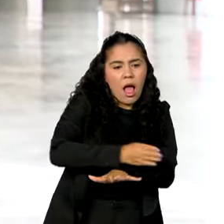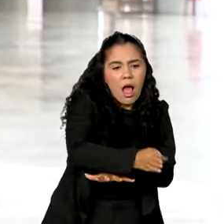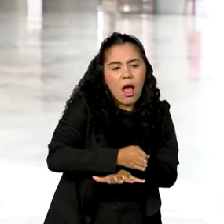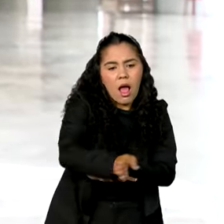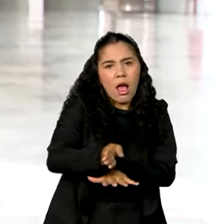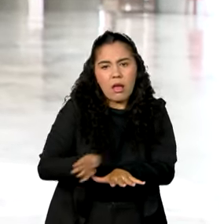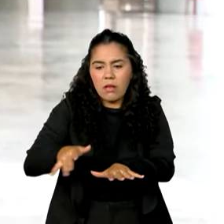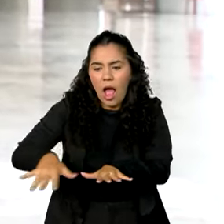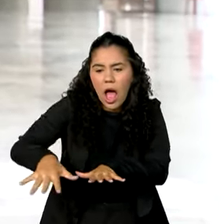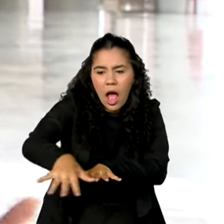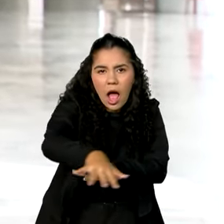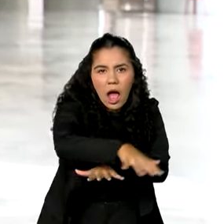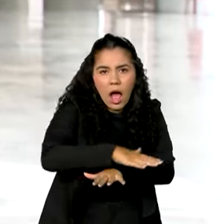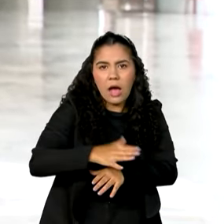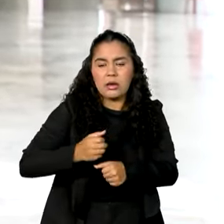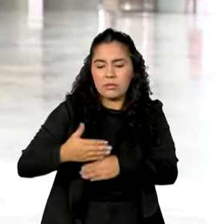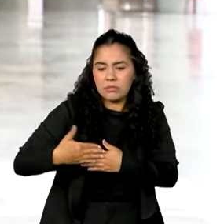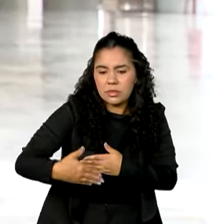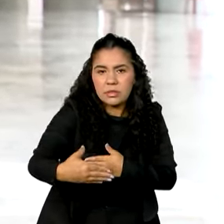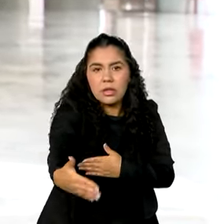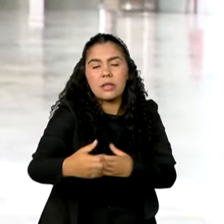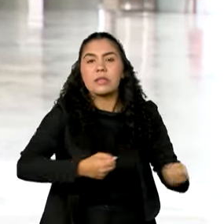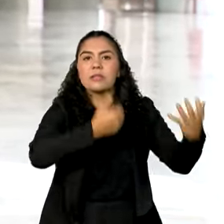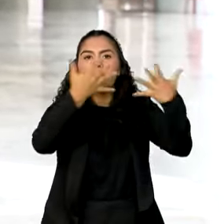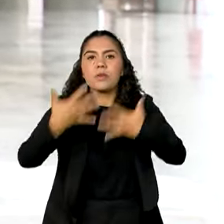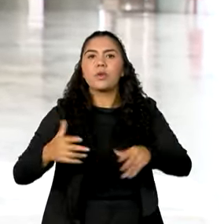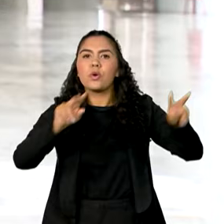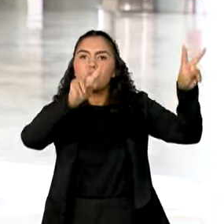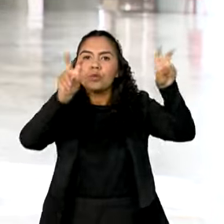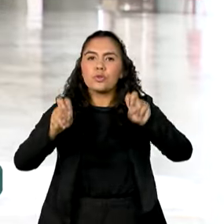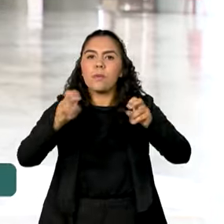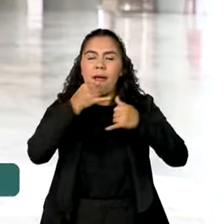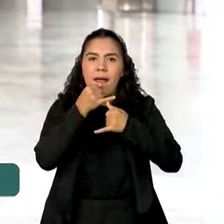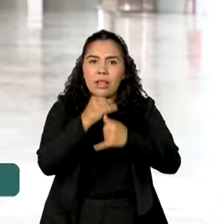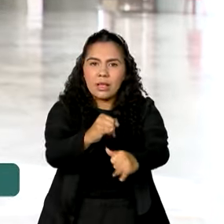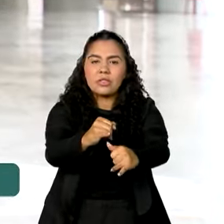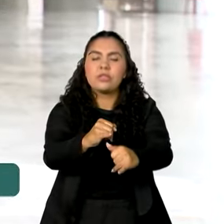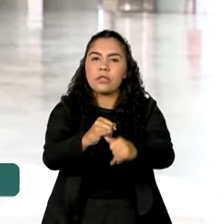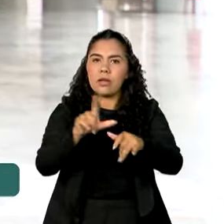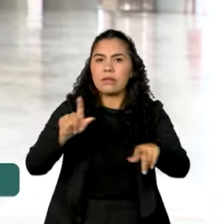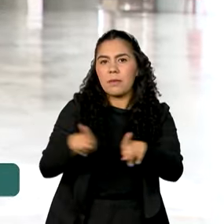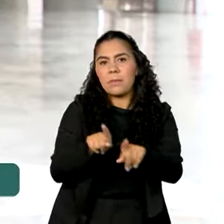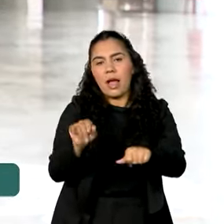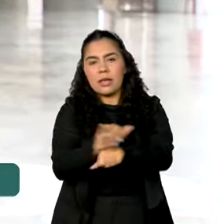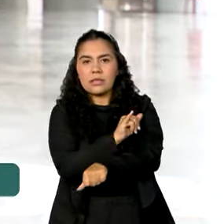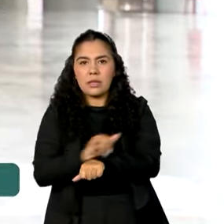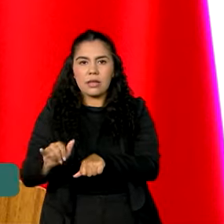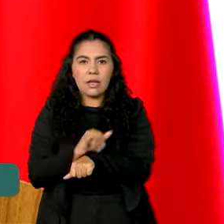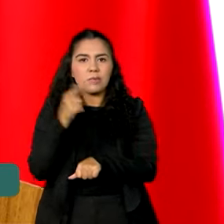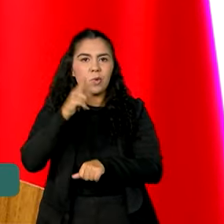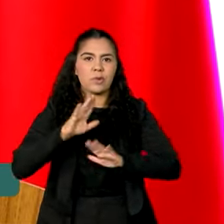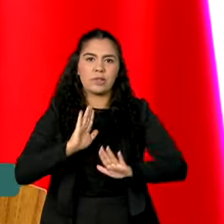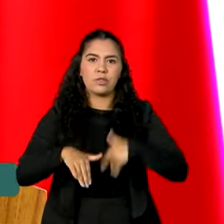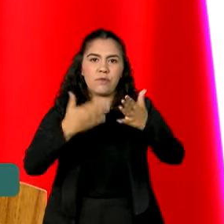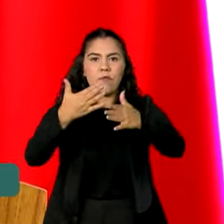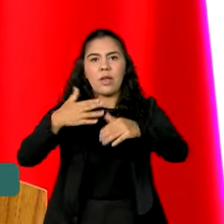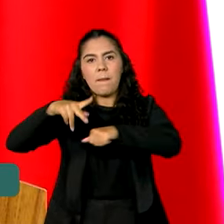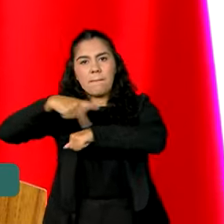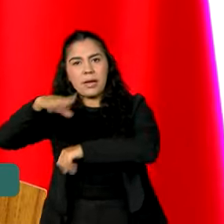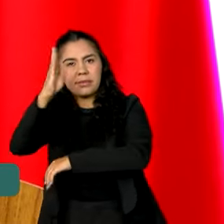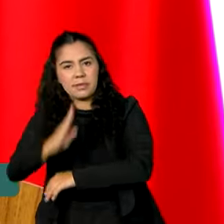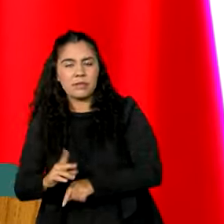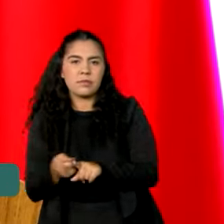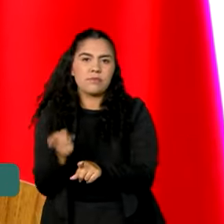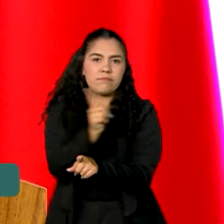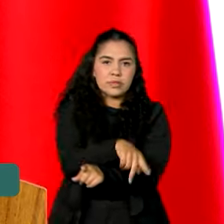anos e citou a sinergia entre estratégias brasileiras e chinesas de desenvolvimento. O presidente Xi e